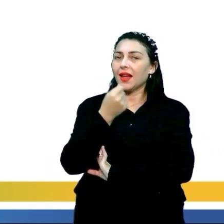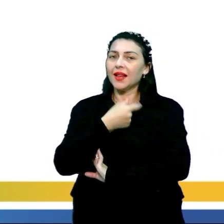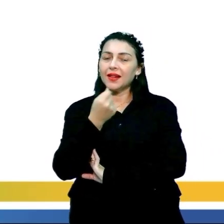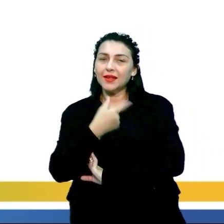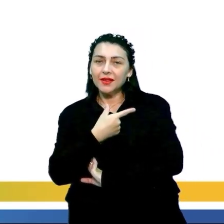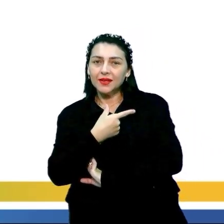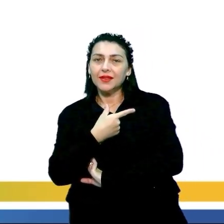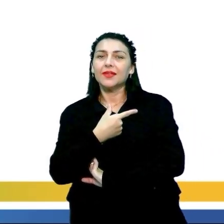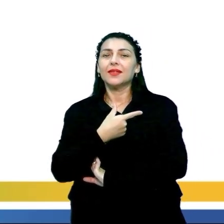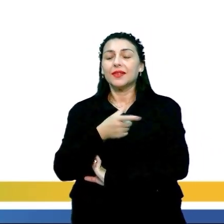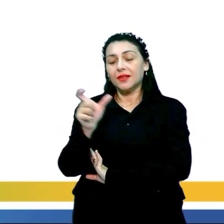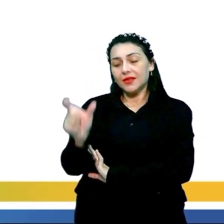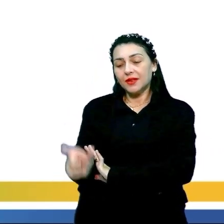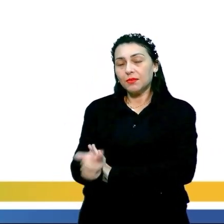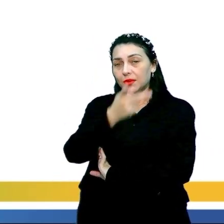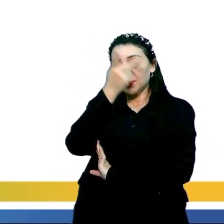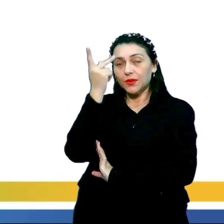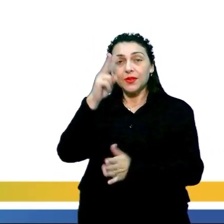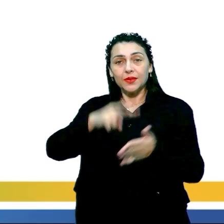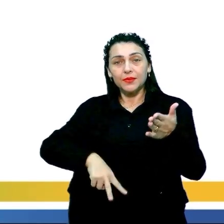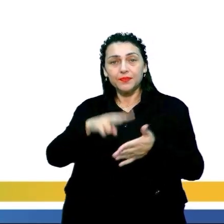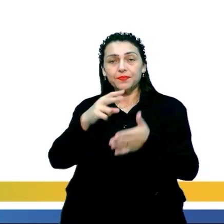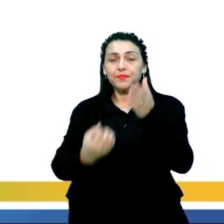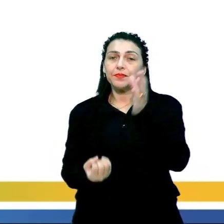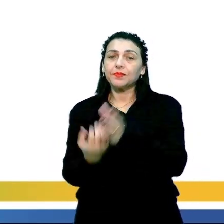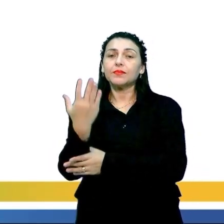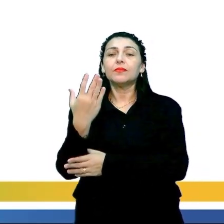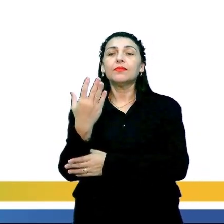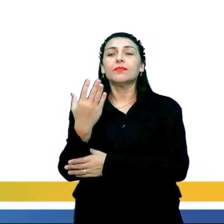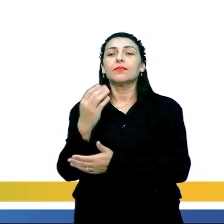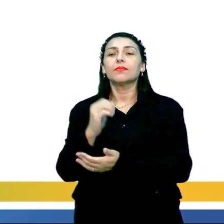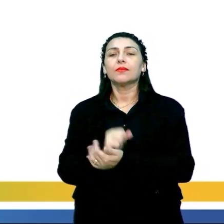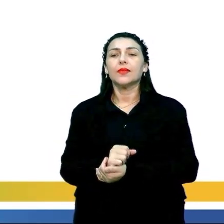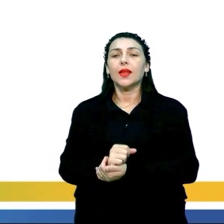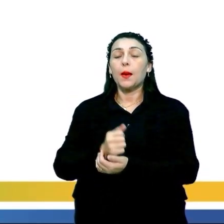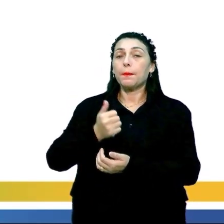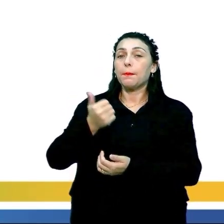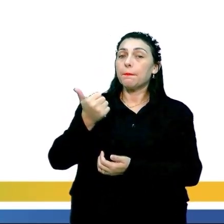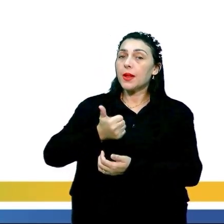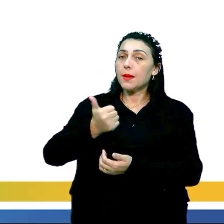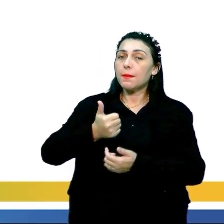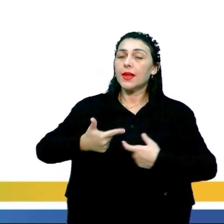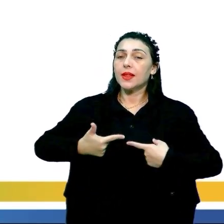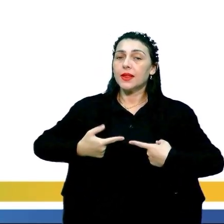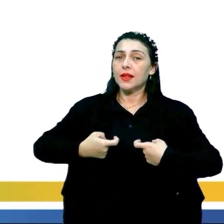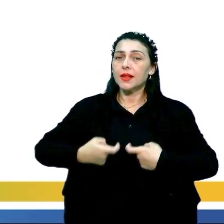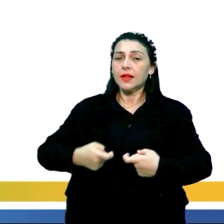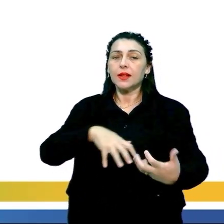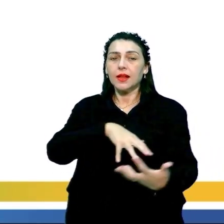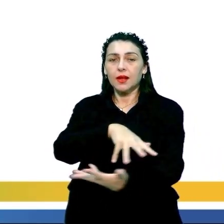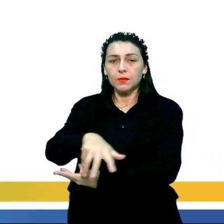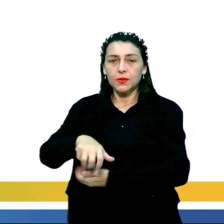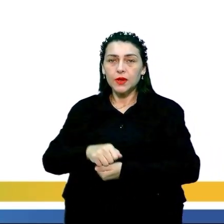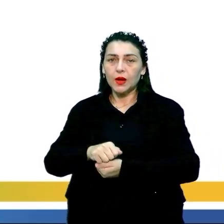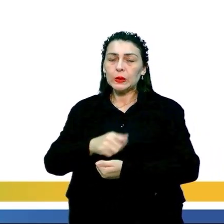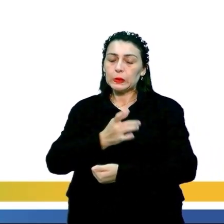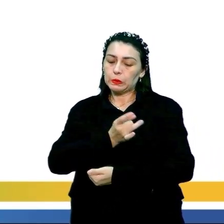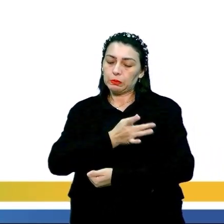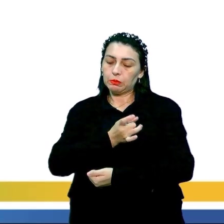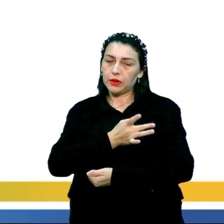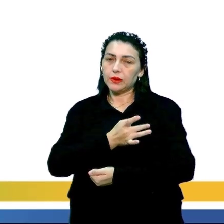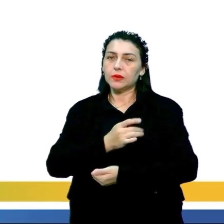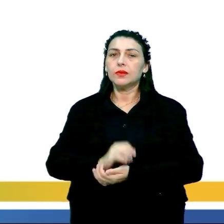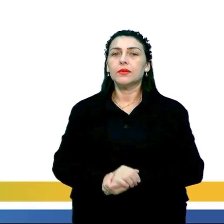instabilidade do interlocutor. O dadaísmo surgiu a partir do medo e insegurança provocados pela Primeira Guerra Mundial.